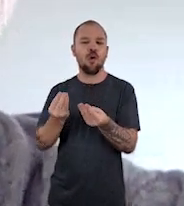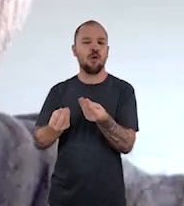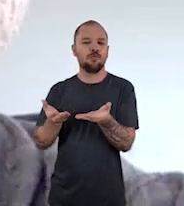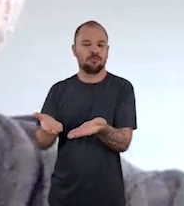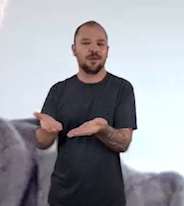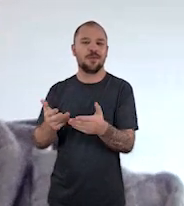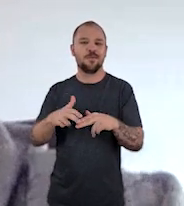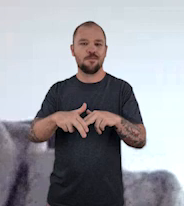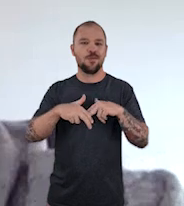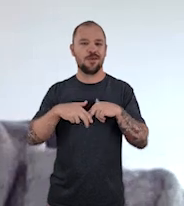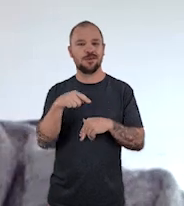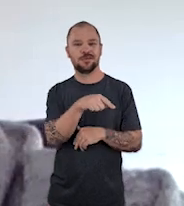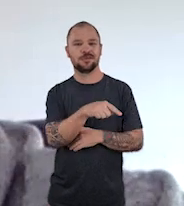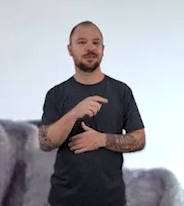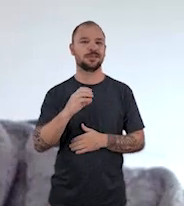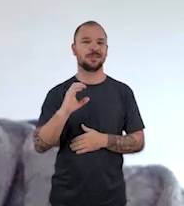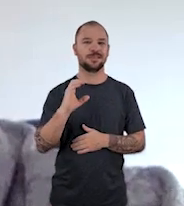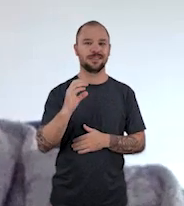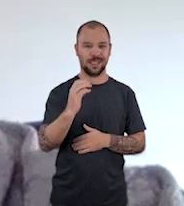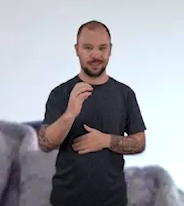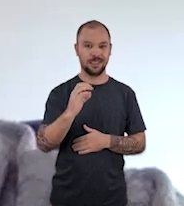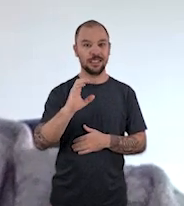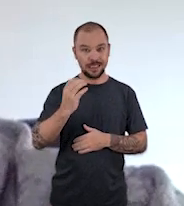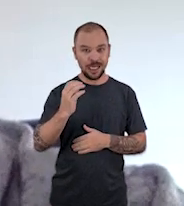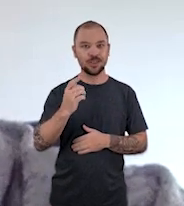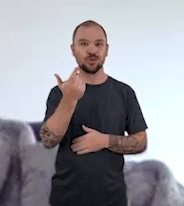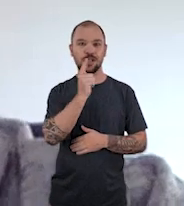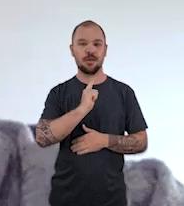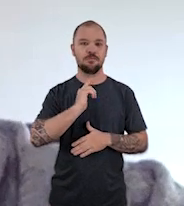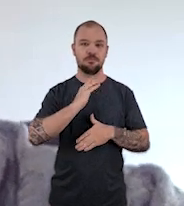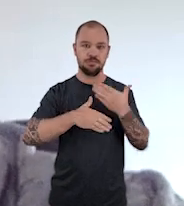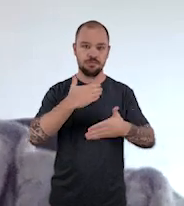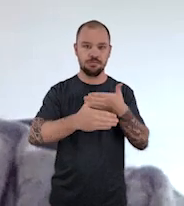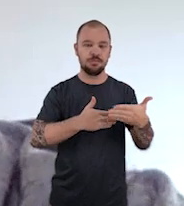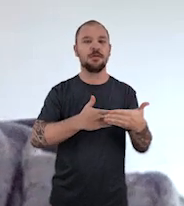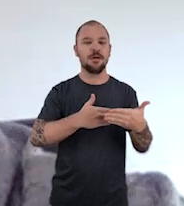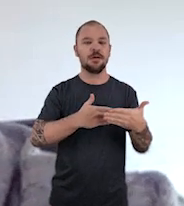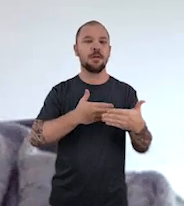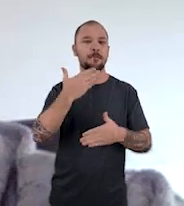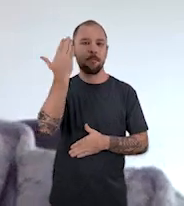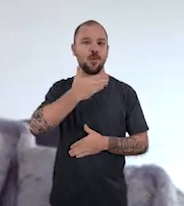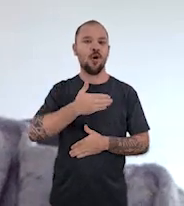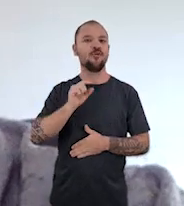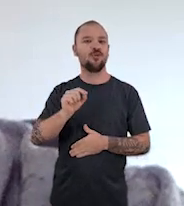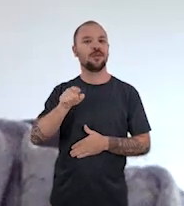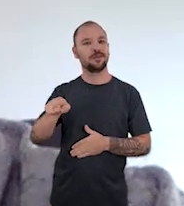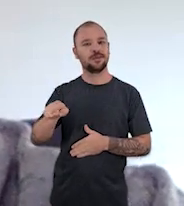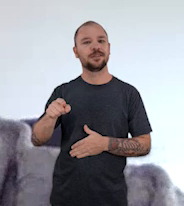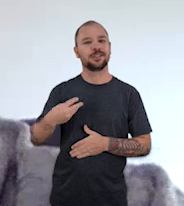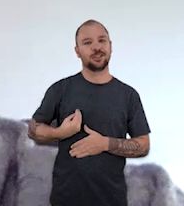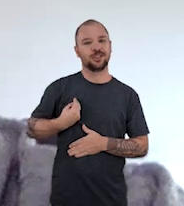o resultado mais perceptível do avanço científico, né? Quer dizer,